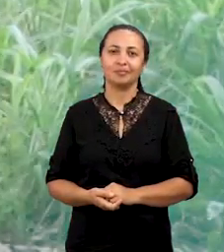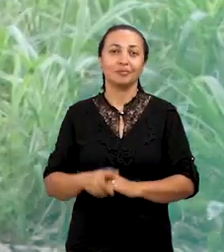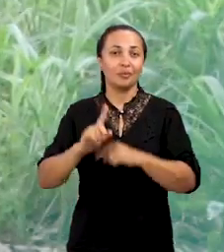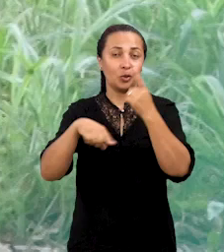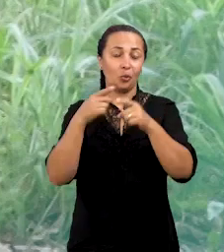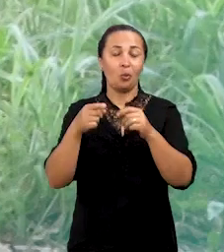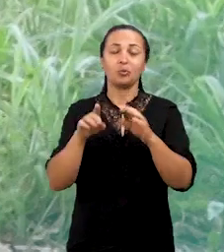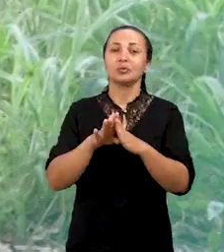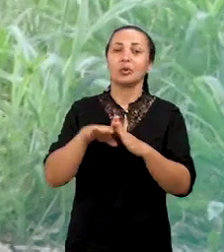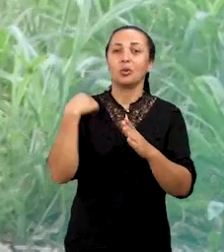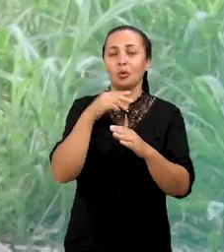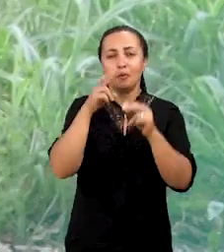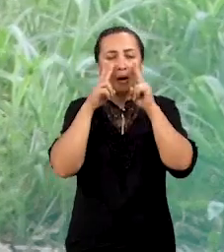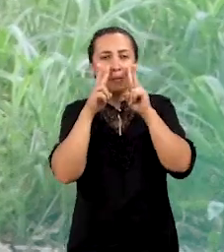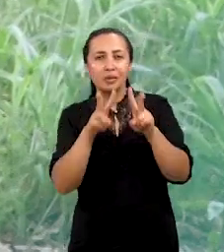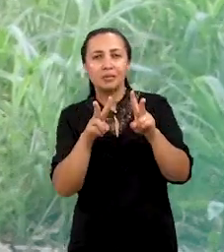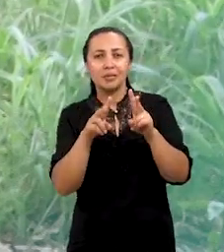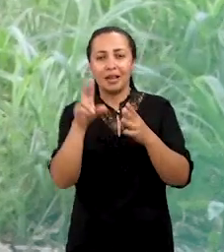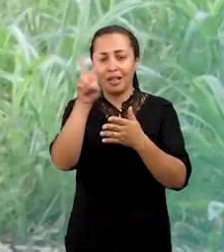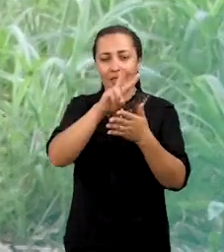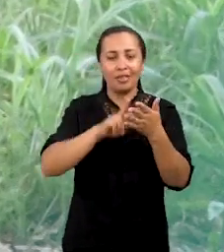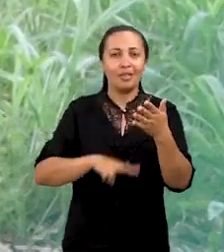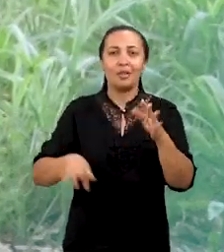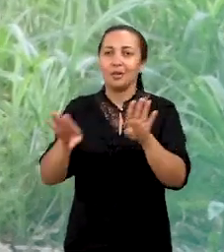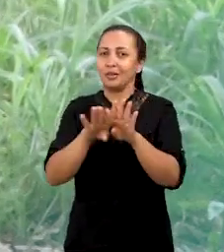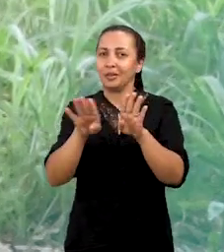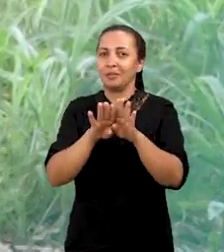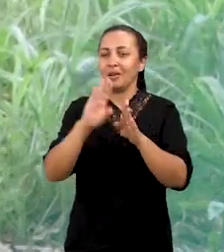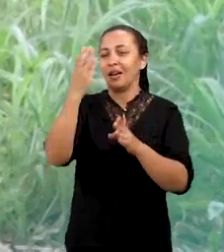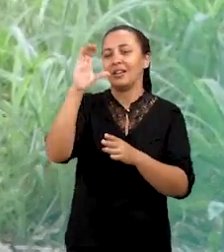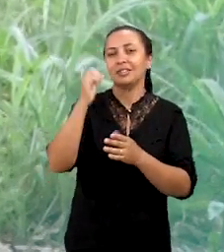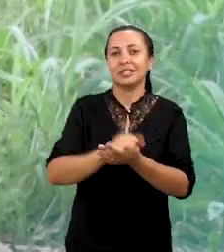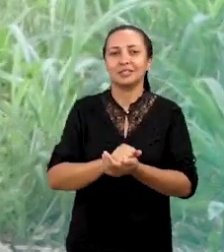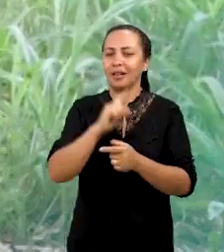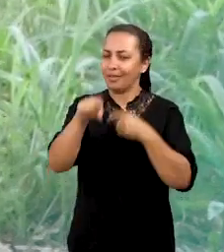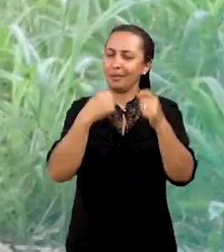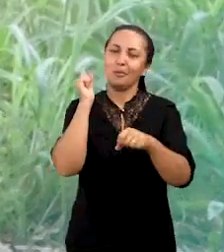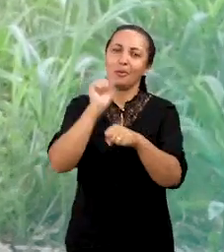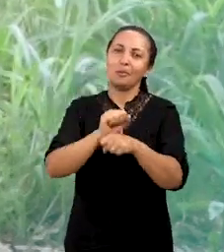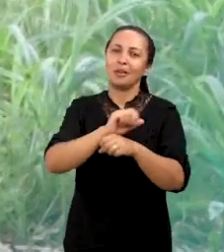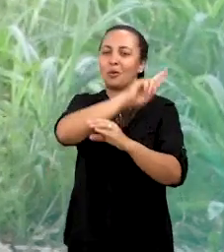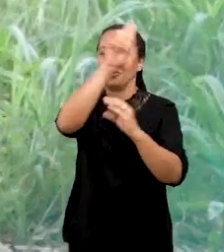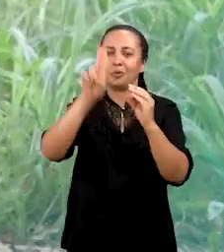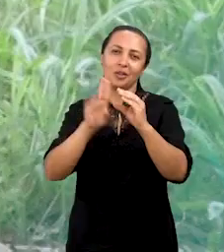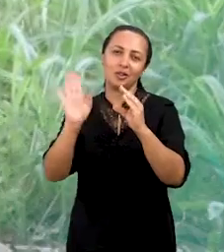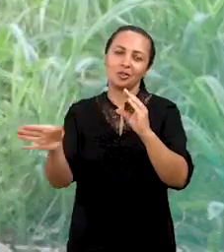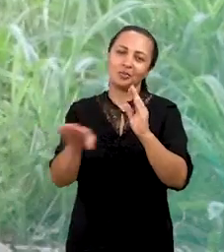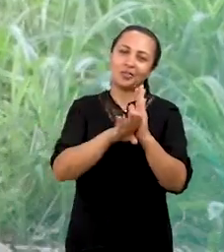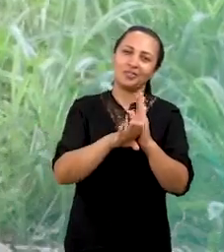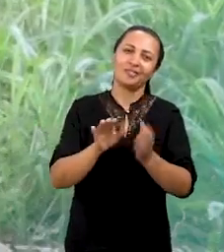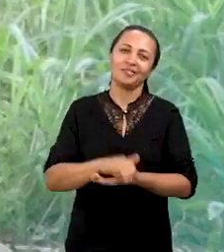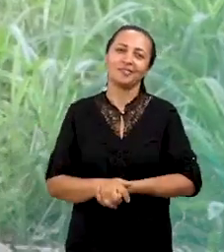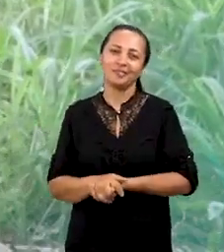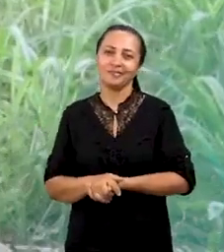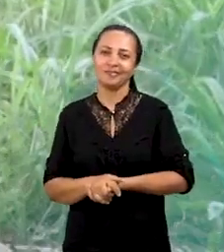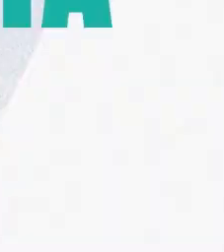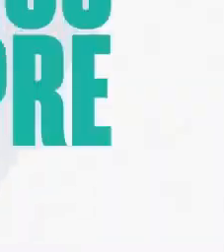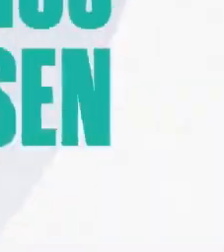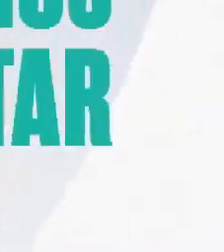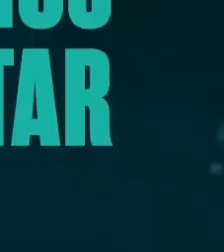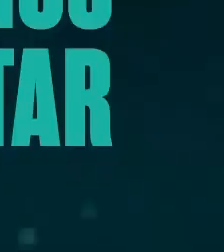No próximo bloco, a gente confere que literatura também é ciência. É depois do intervalo, Univerciência volta já já.